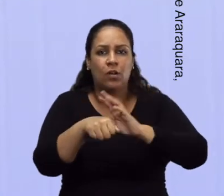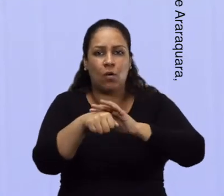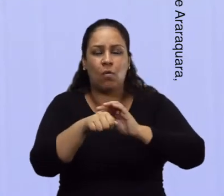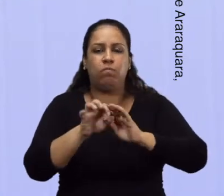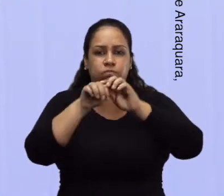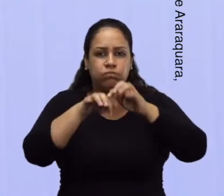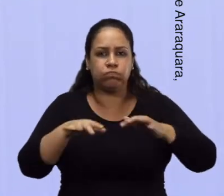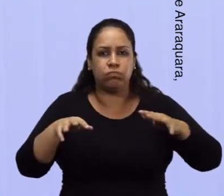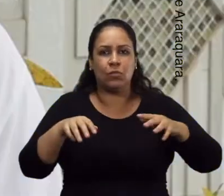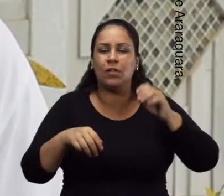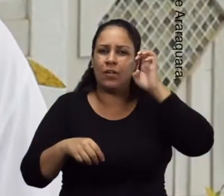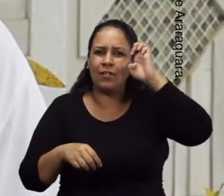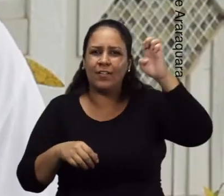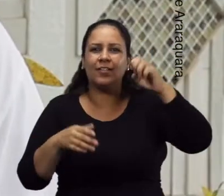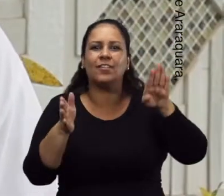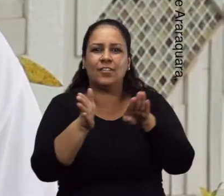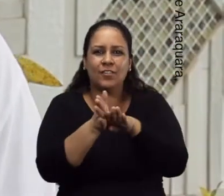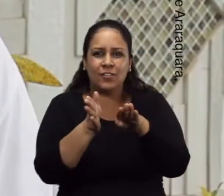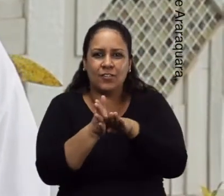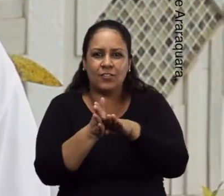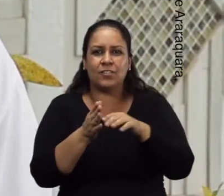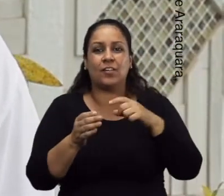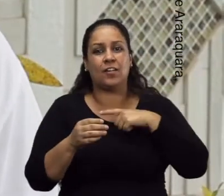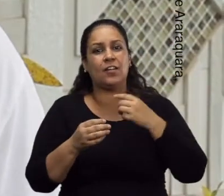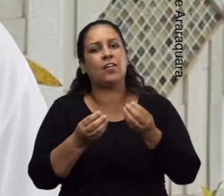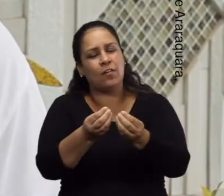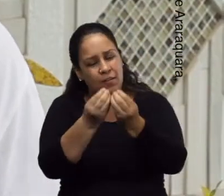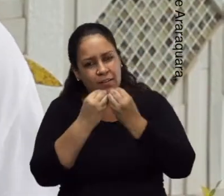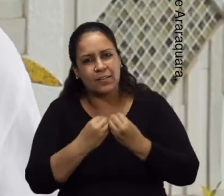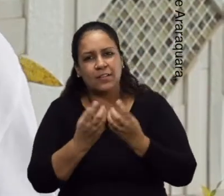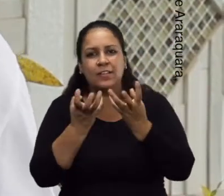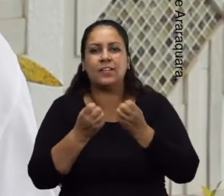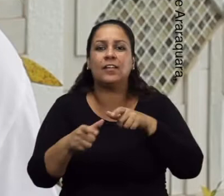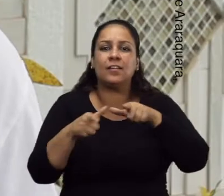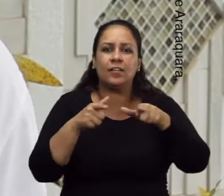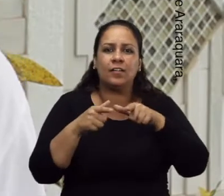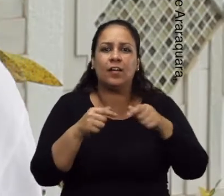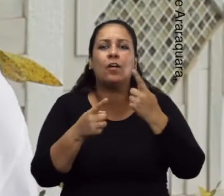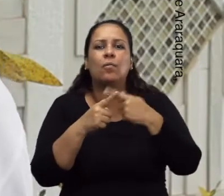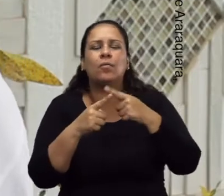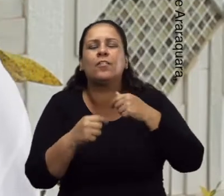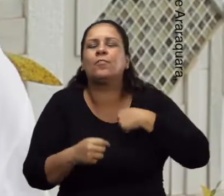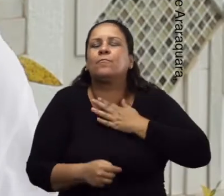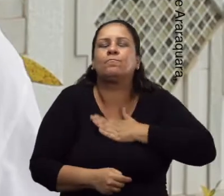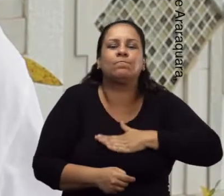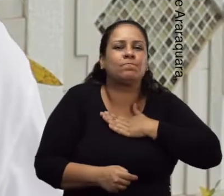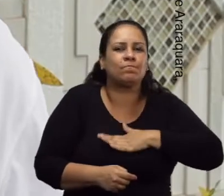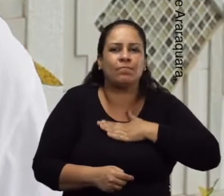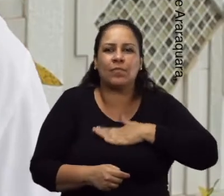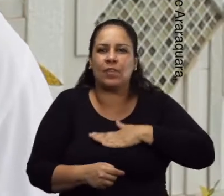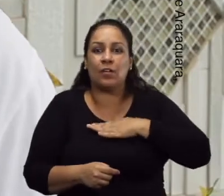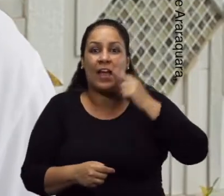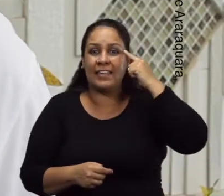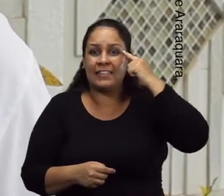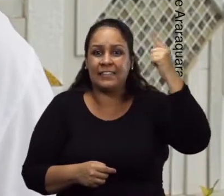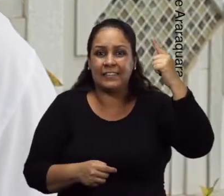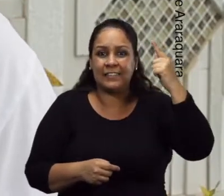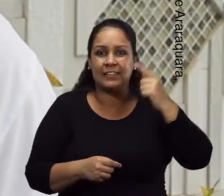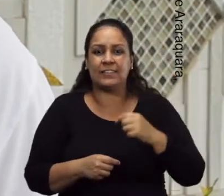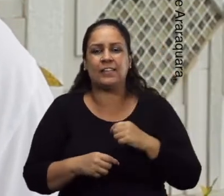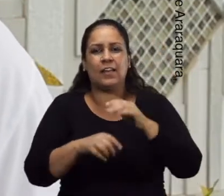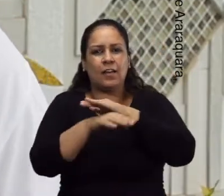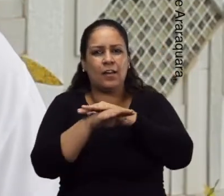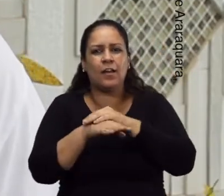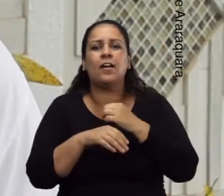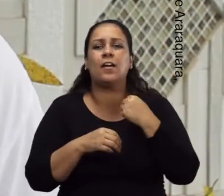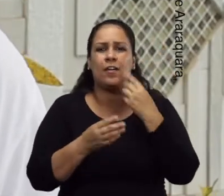combate a esta pandemia. E o Edinho chega, eu aceito o convite de braços abertos, porque realmente é o que eu gosto. É a ideologia que